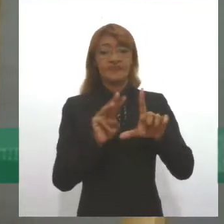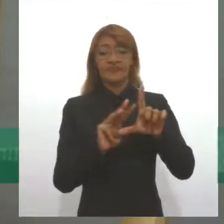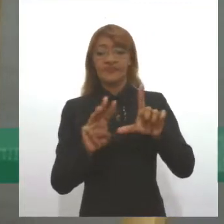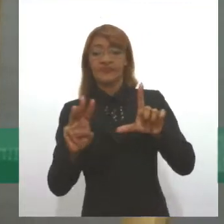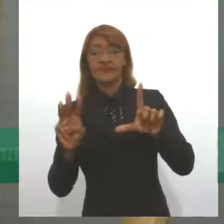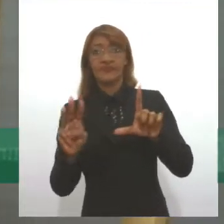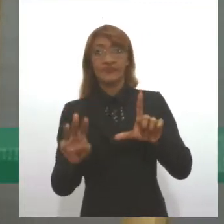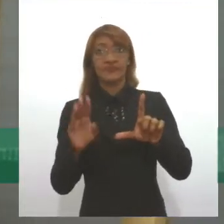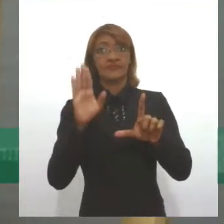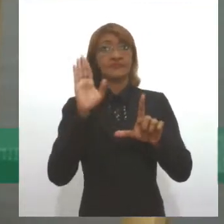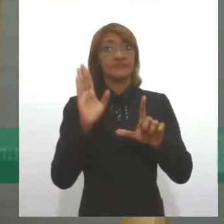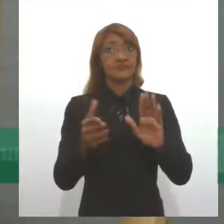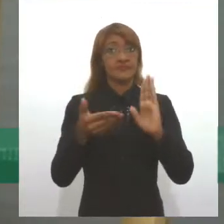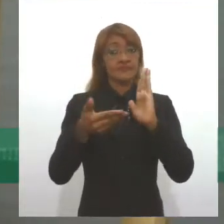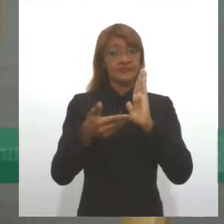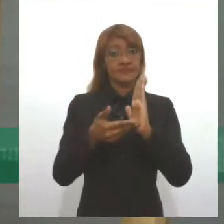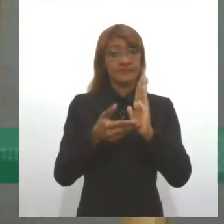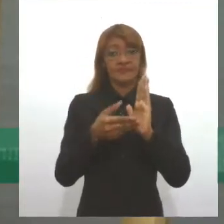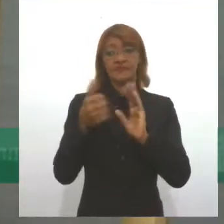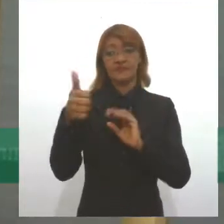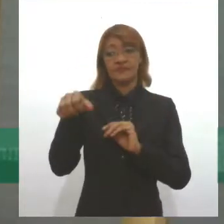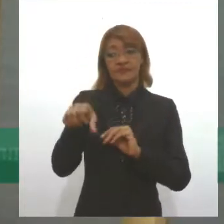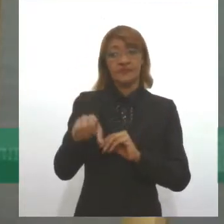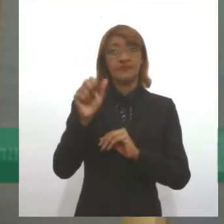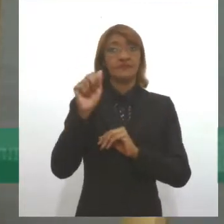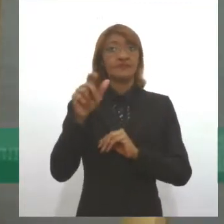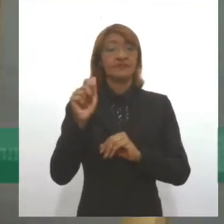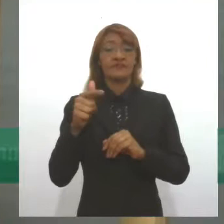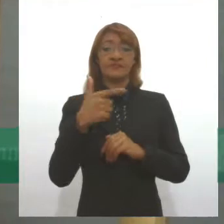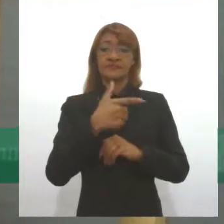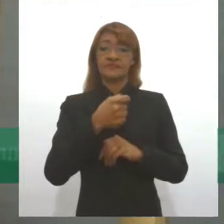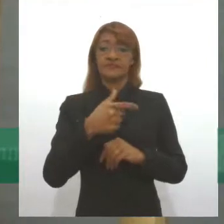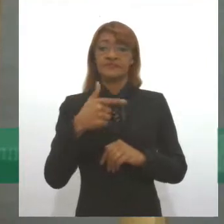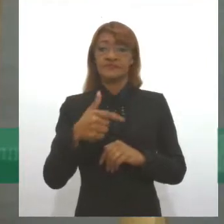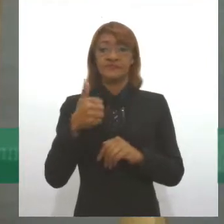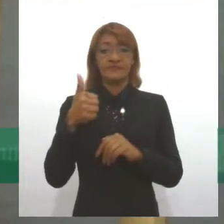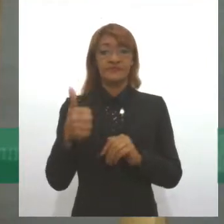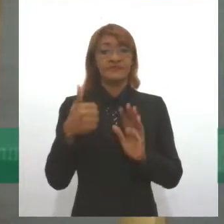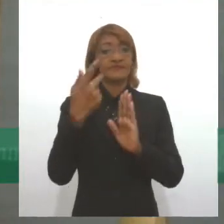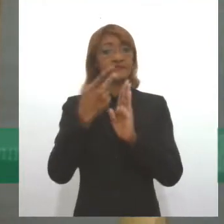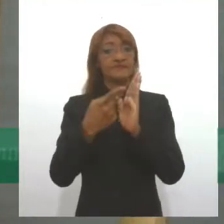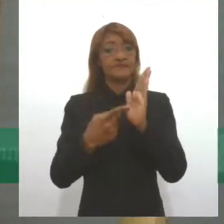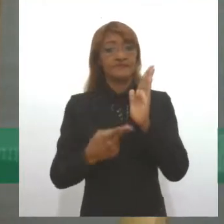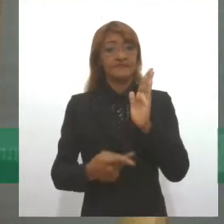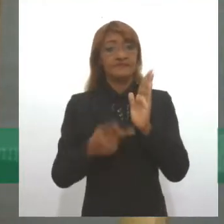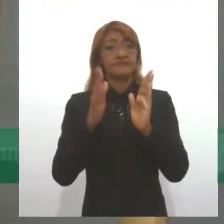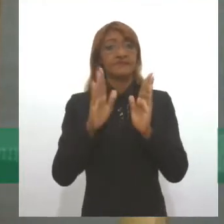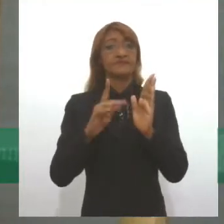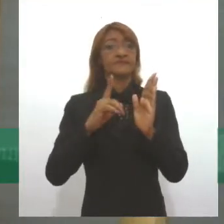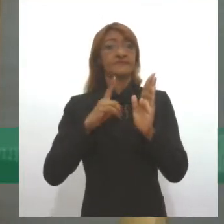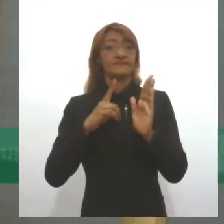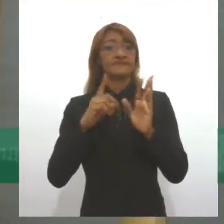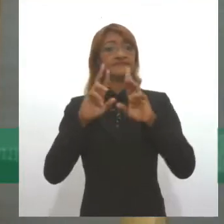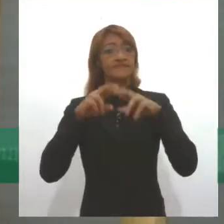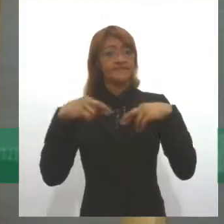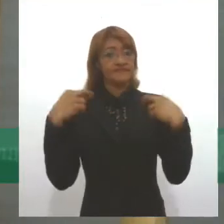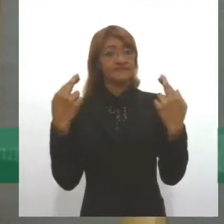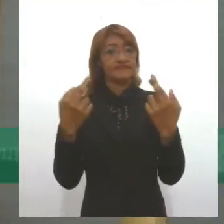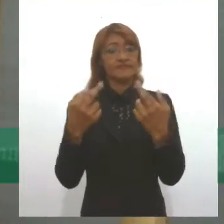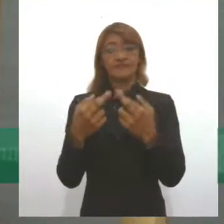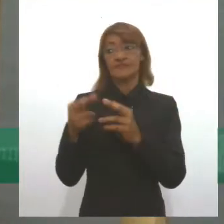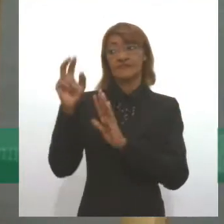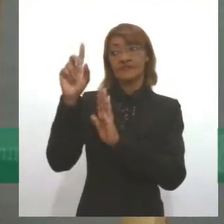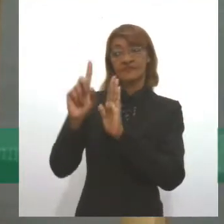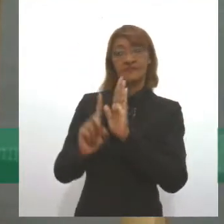Federal, agora, em 19 de agosto de 2021, o projeto foi incluído na pauta de reunião da Comissão de Direitos